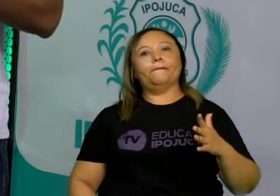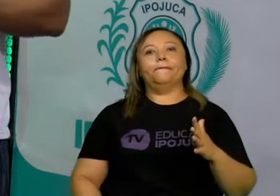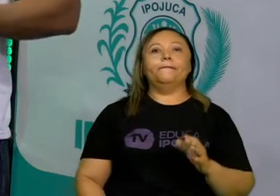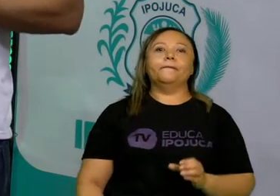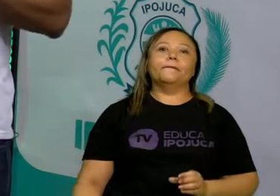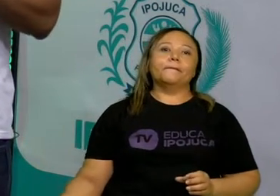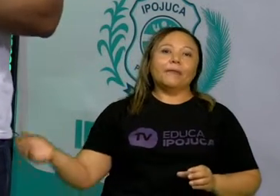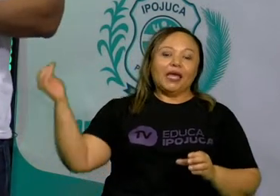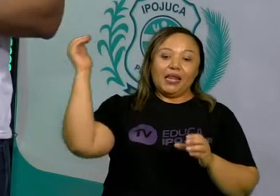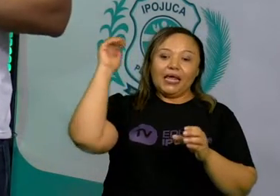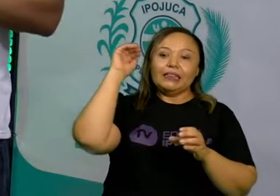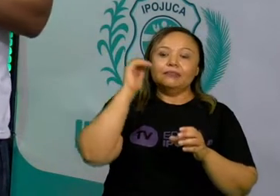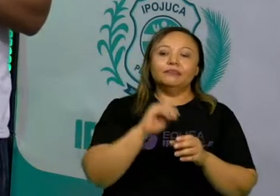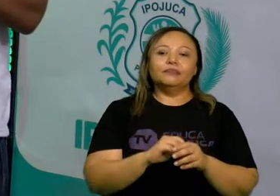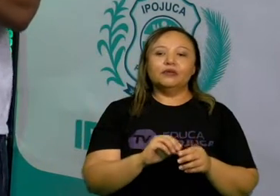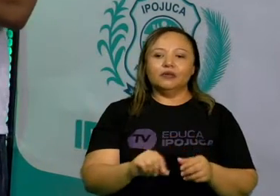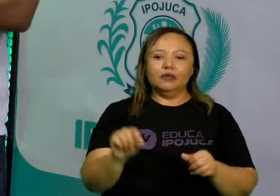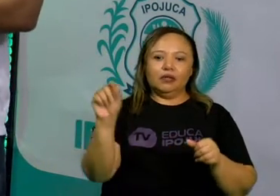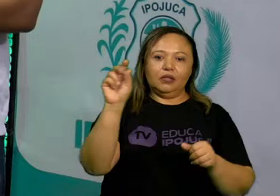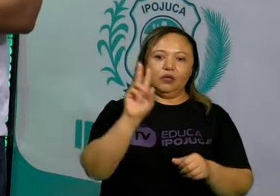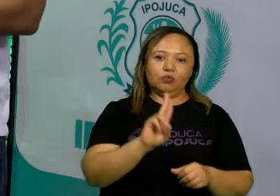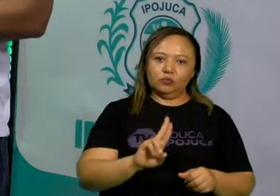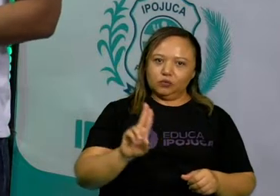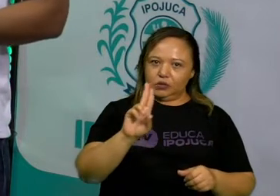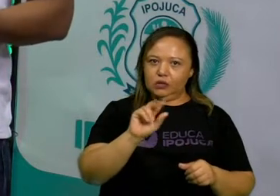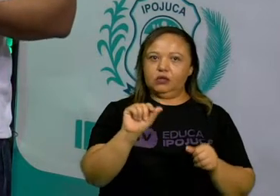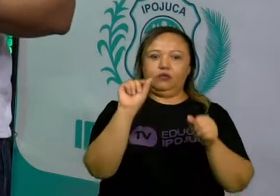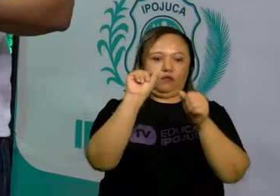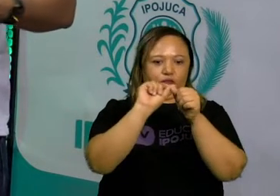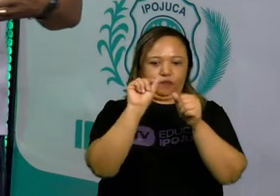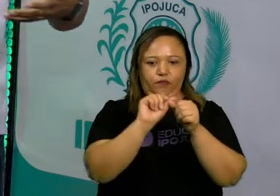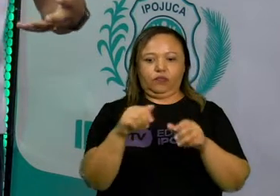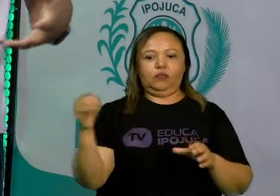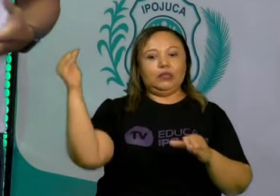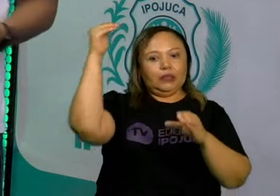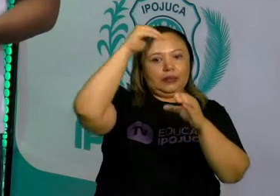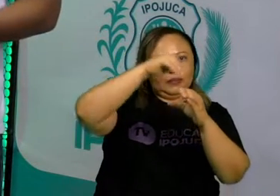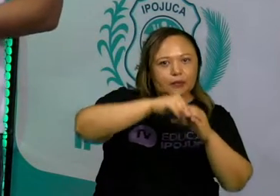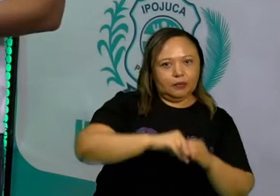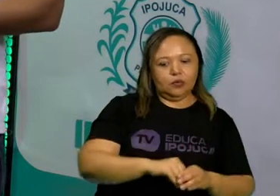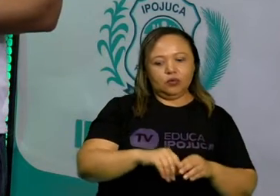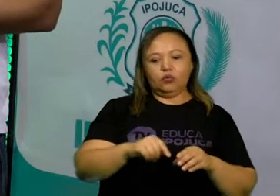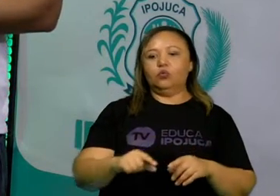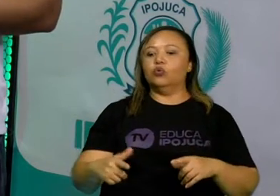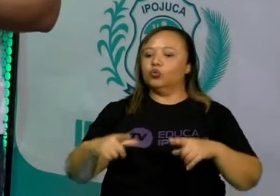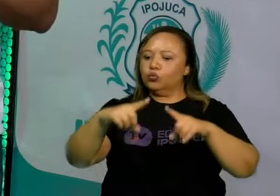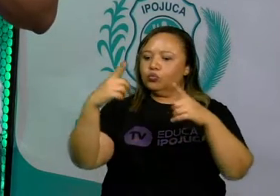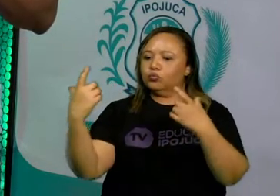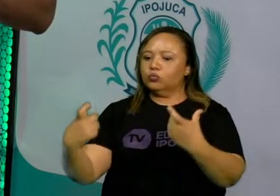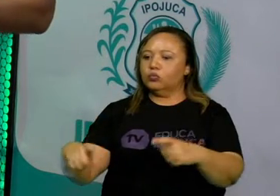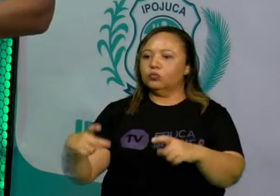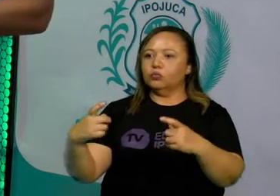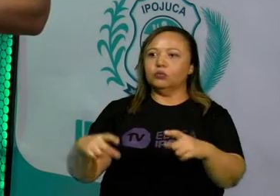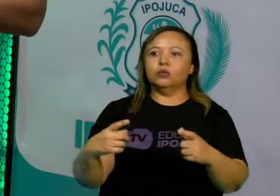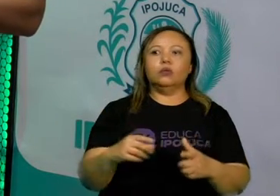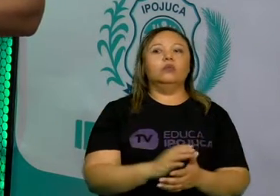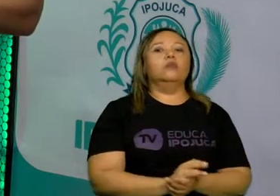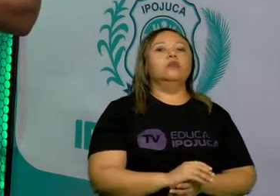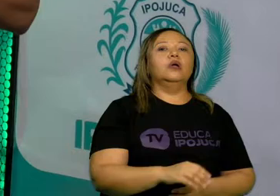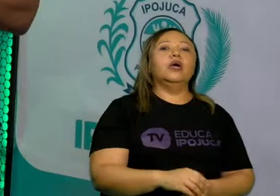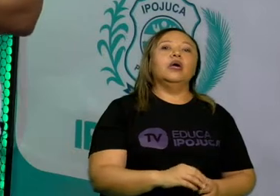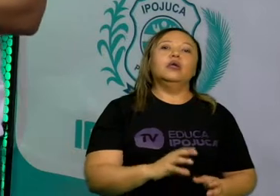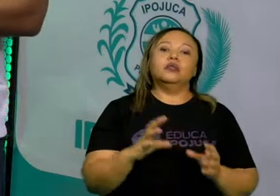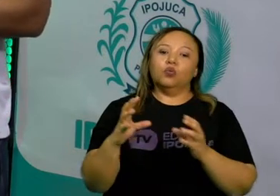dentro de um determinado tempo e espaço. Essa atividade vai ocorrer mediante um